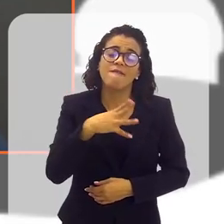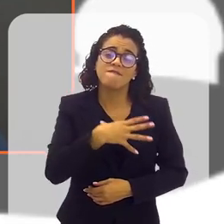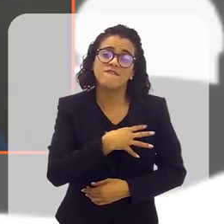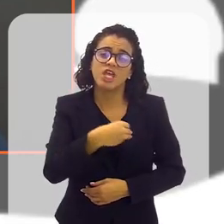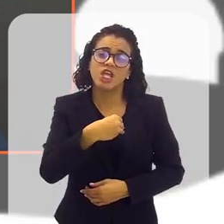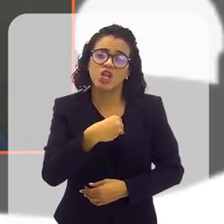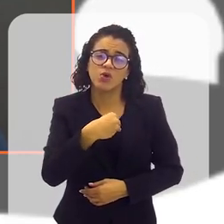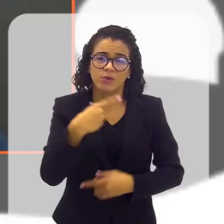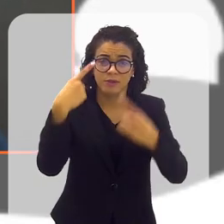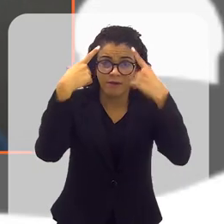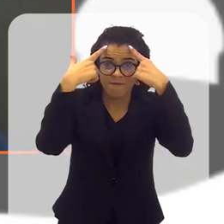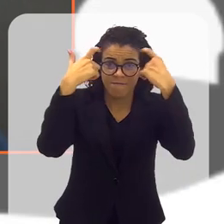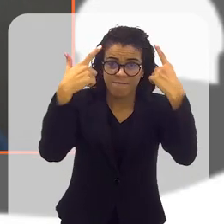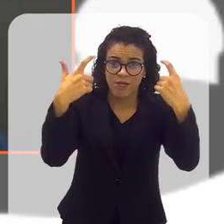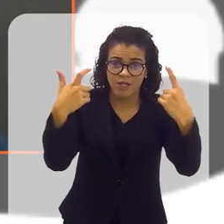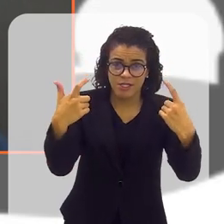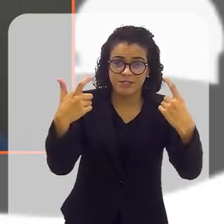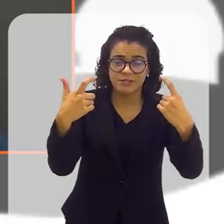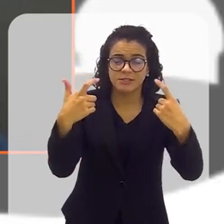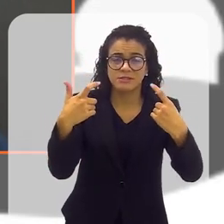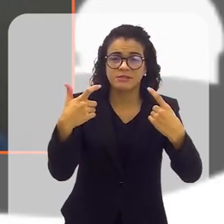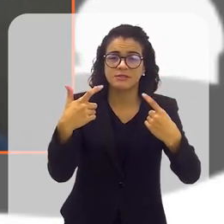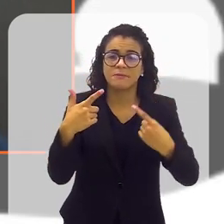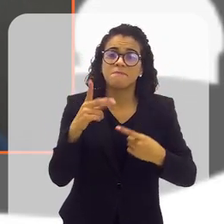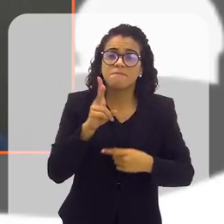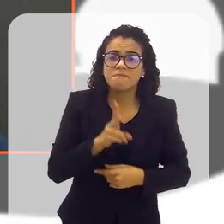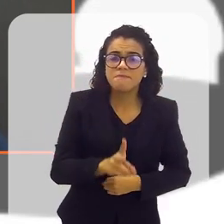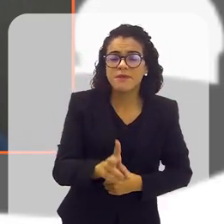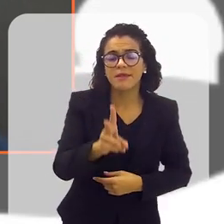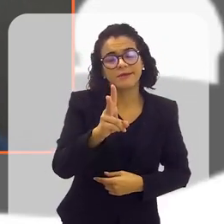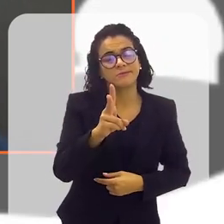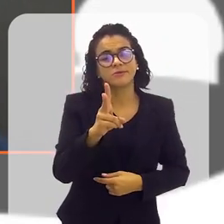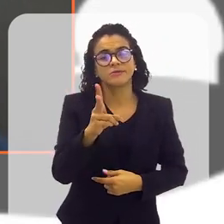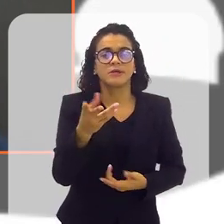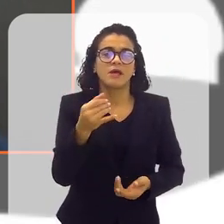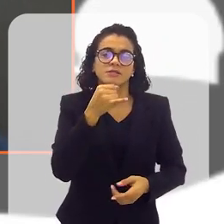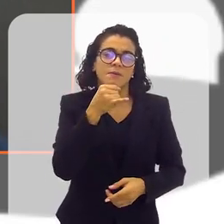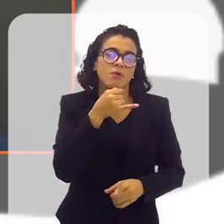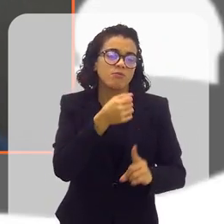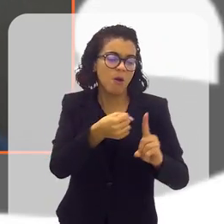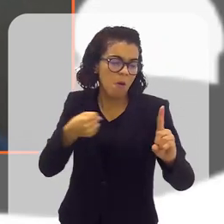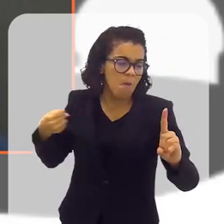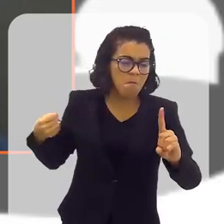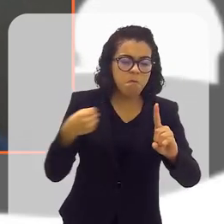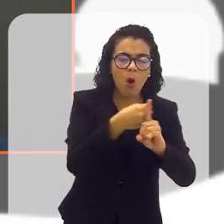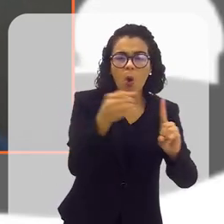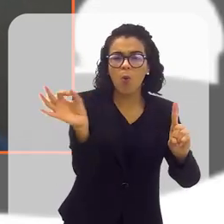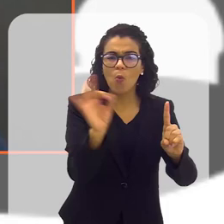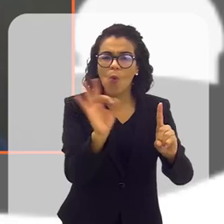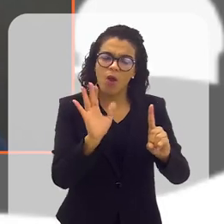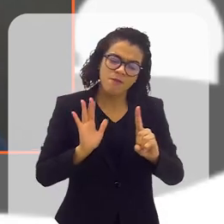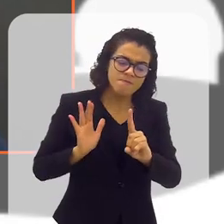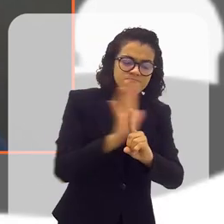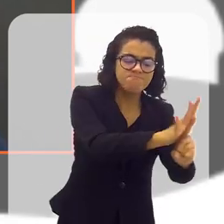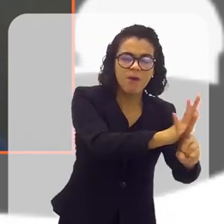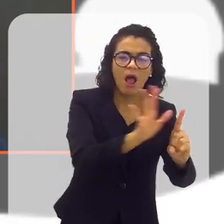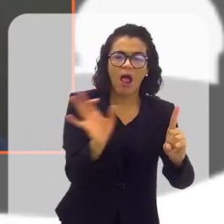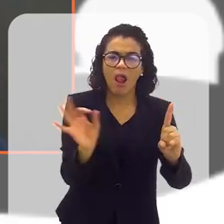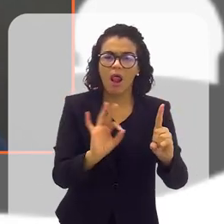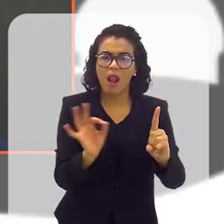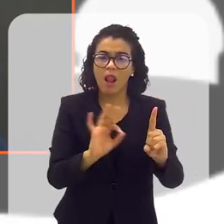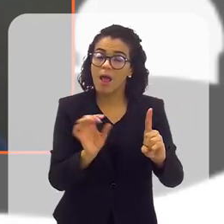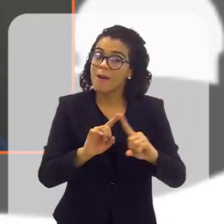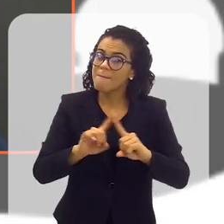violência. Toda criança, ainda que não receba de forma direta um soco, um tapa, um